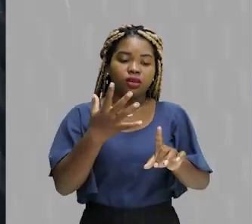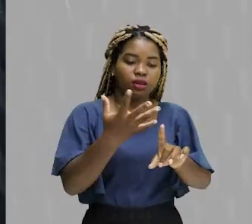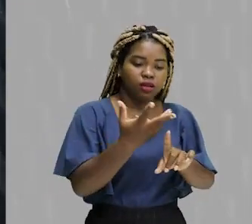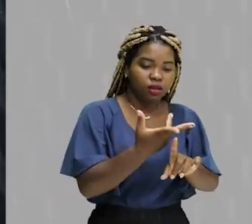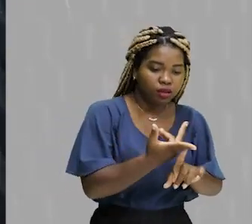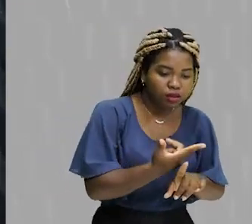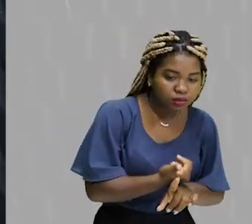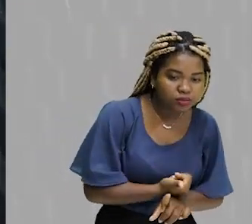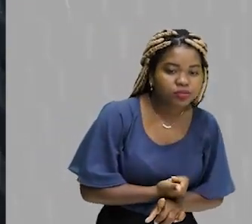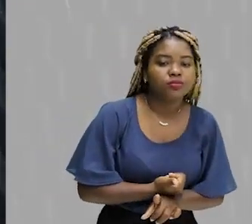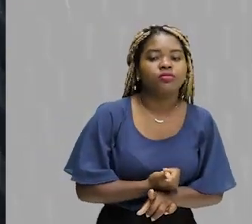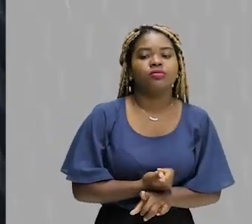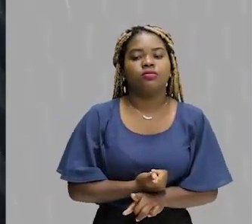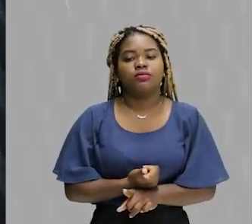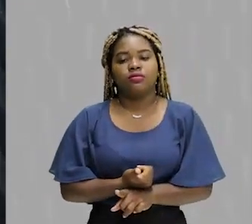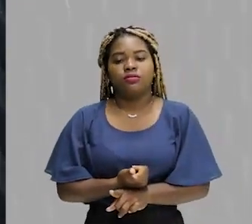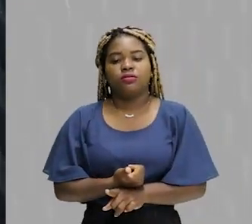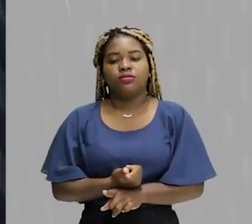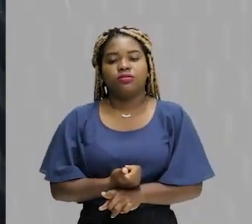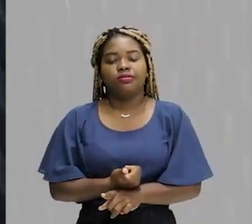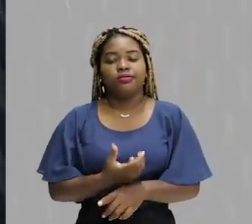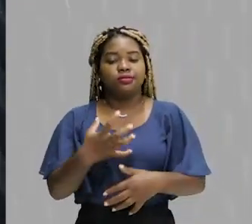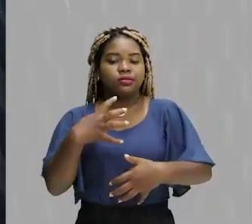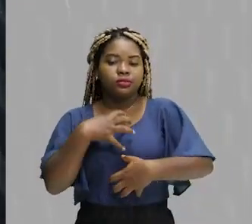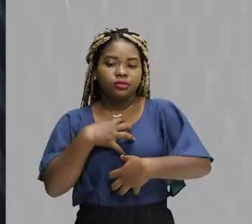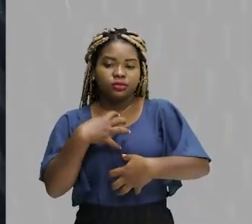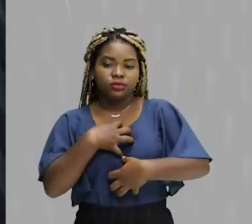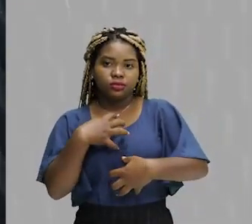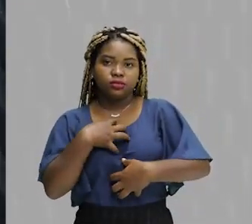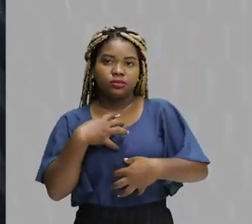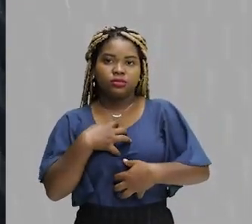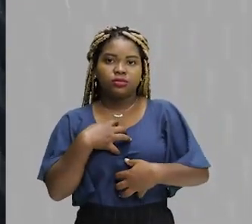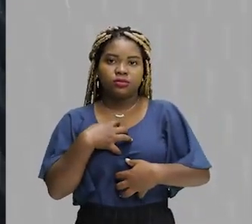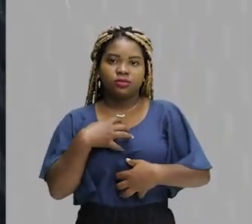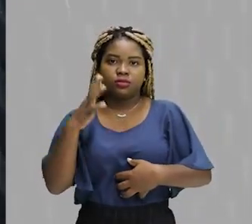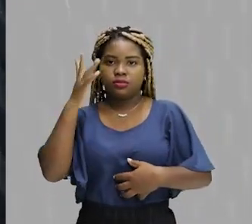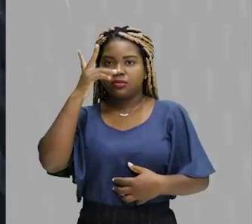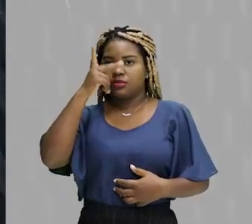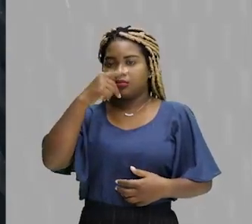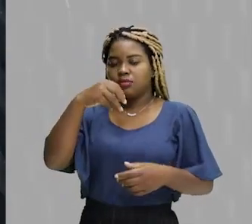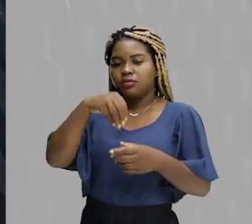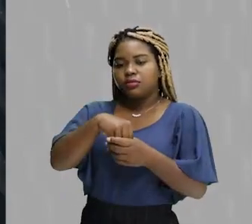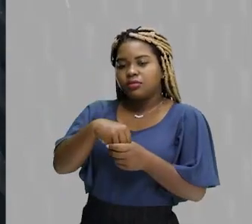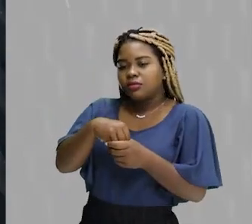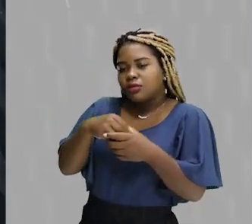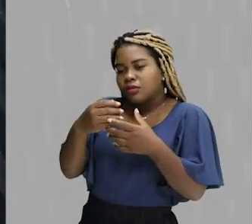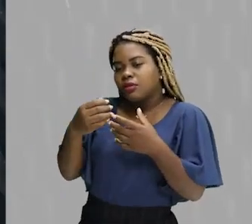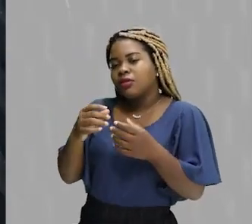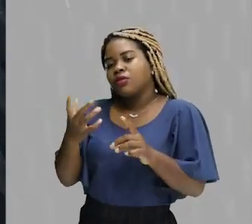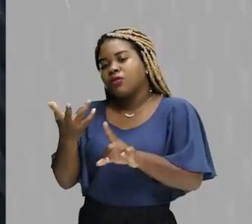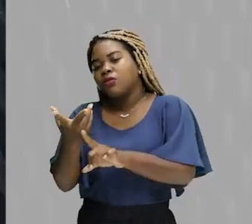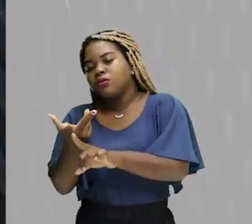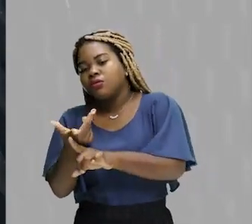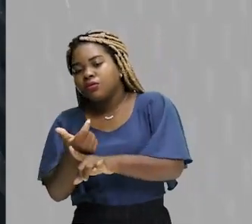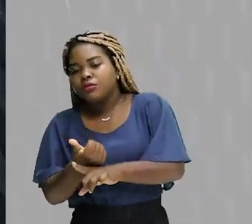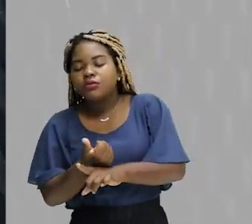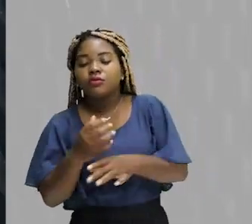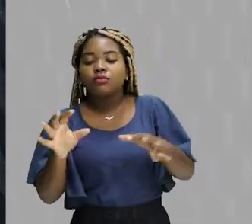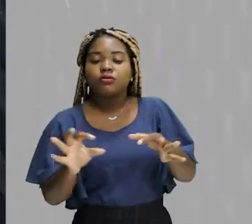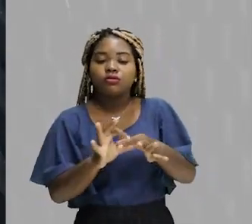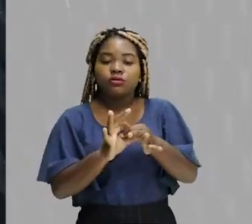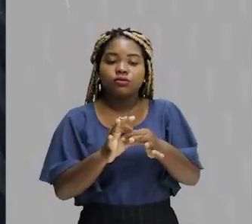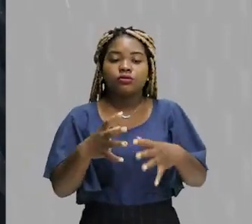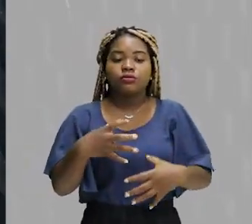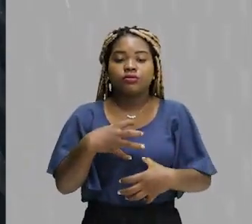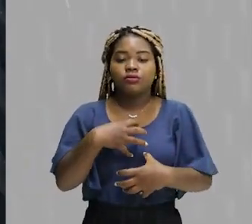a expressão da sensação da beleza dentro da arte e ligada a nossa sensibilidade, associado